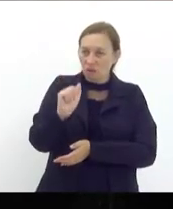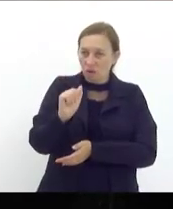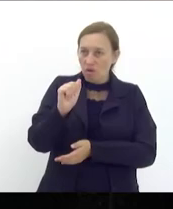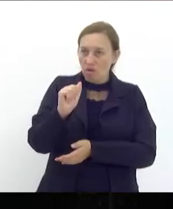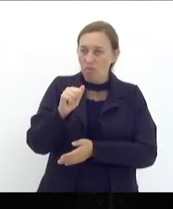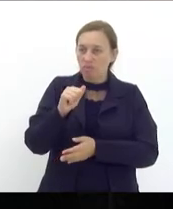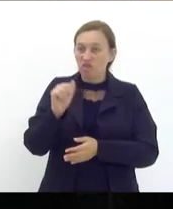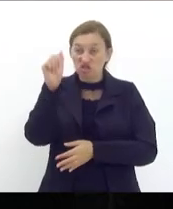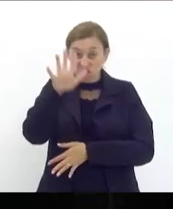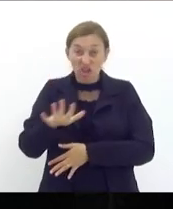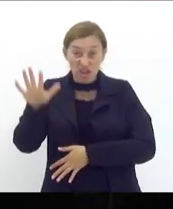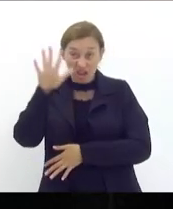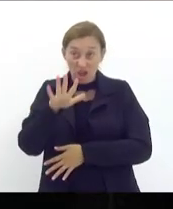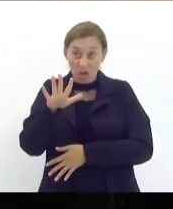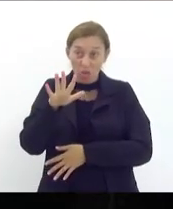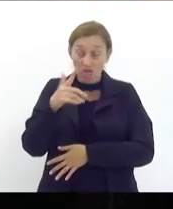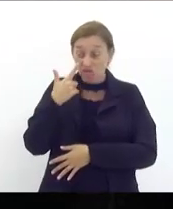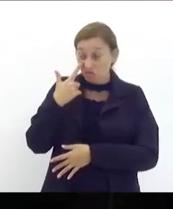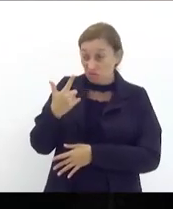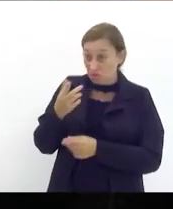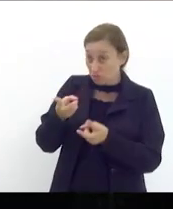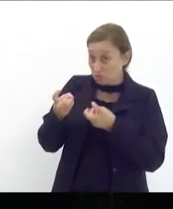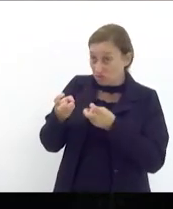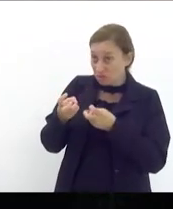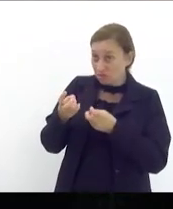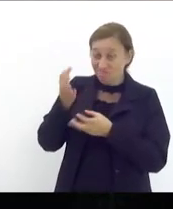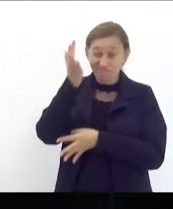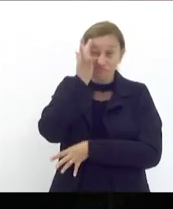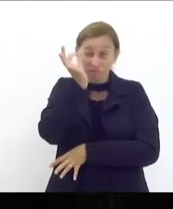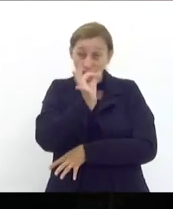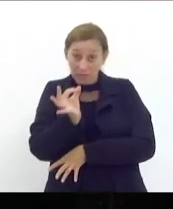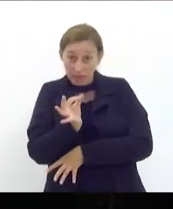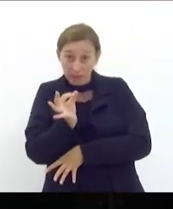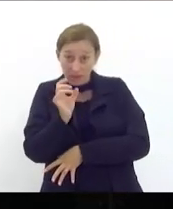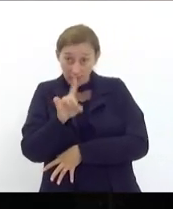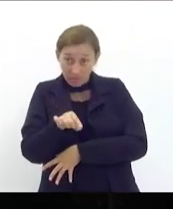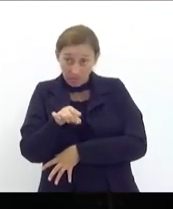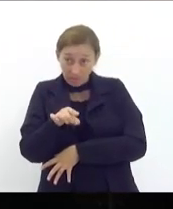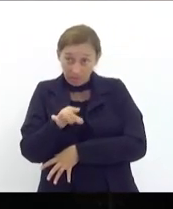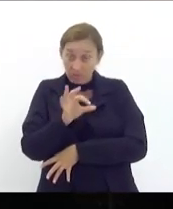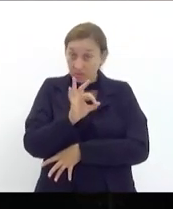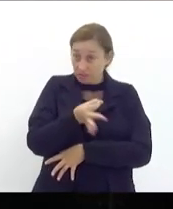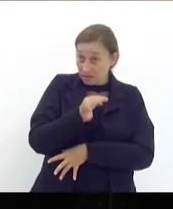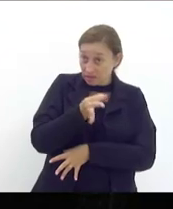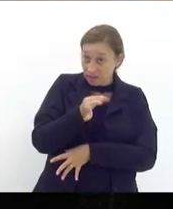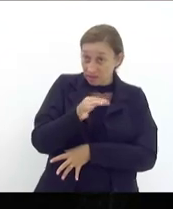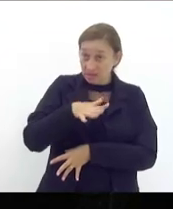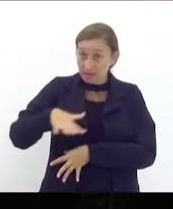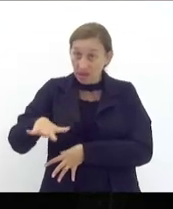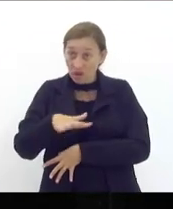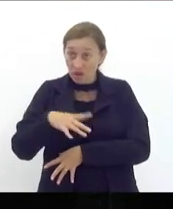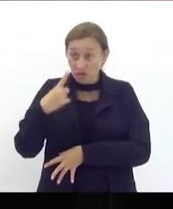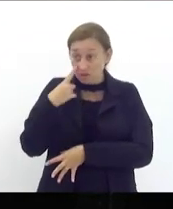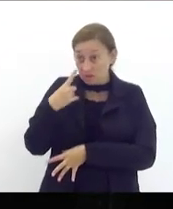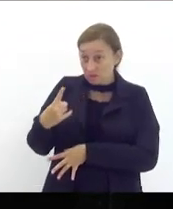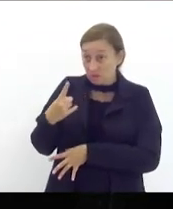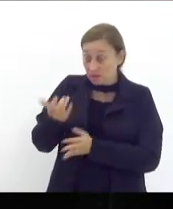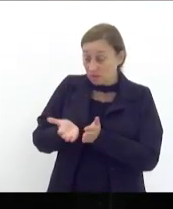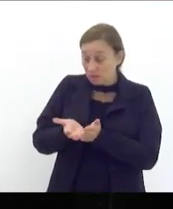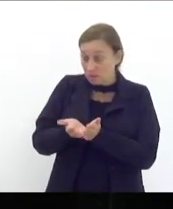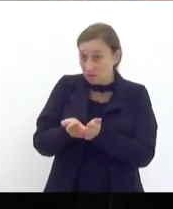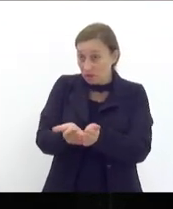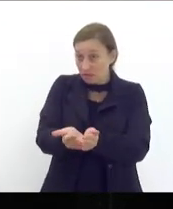descomissionadas que não entendemos com propriedade do setor enxergamos navios